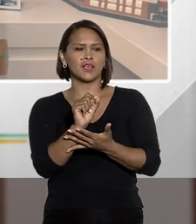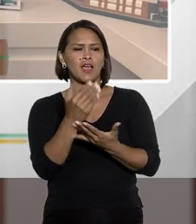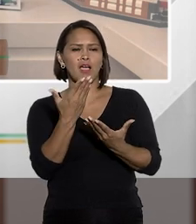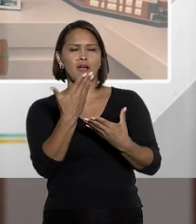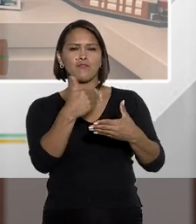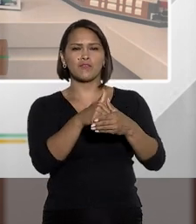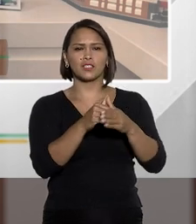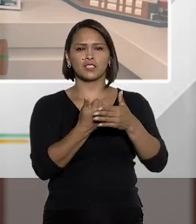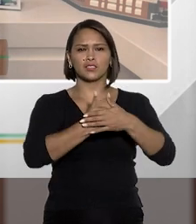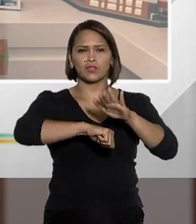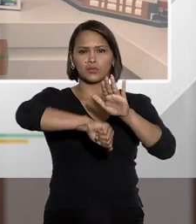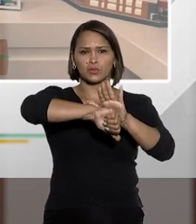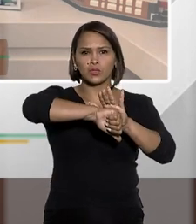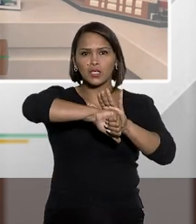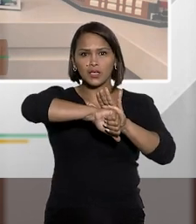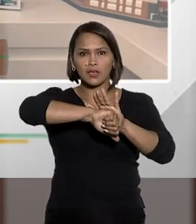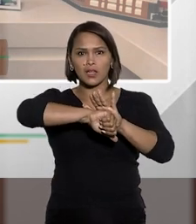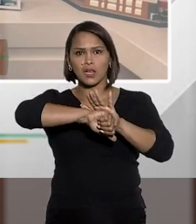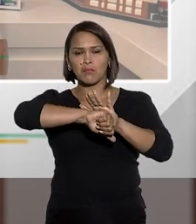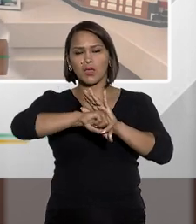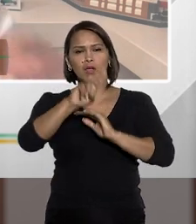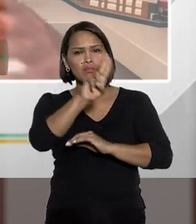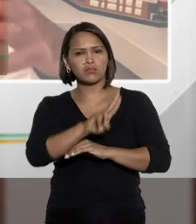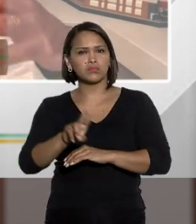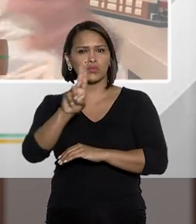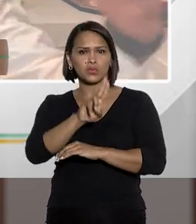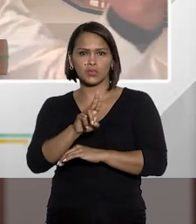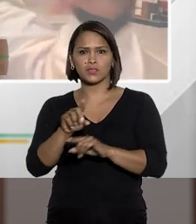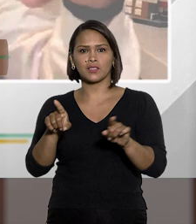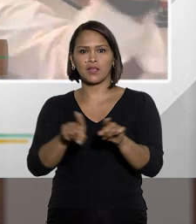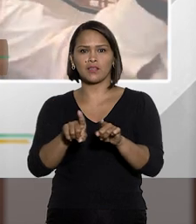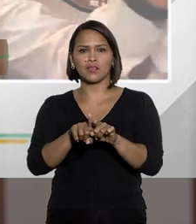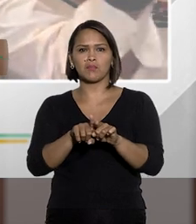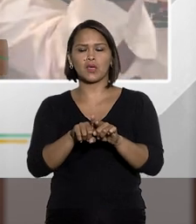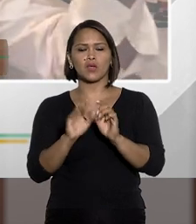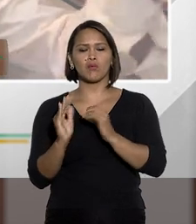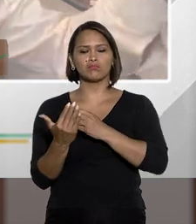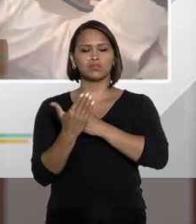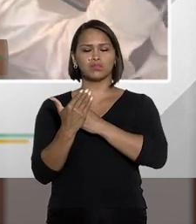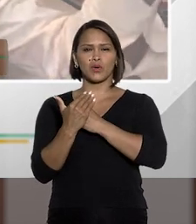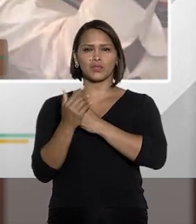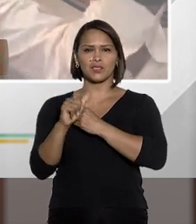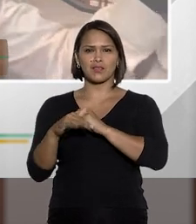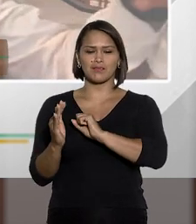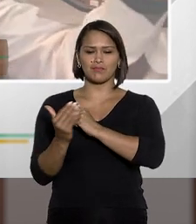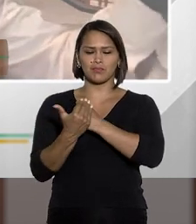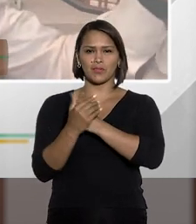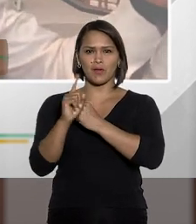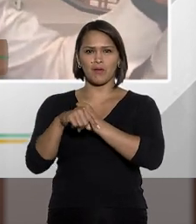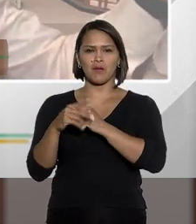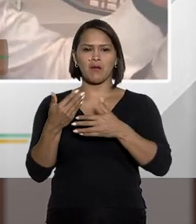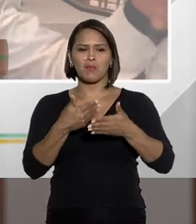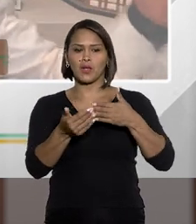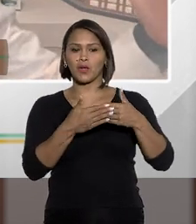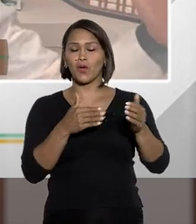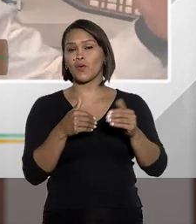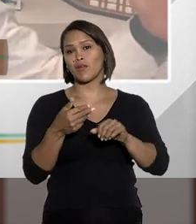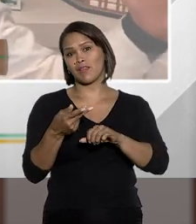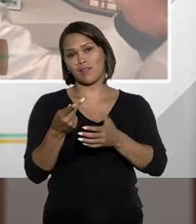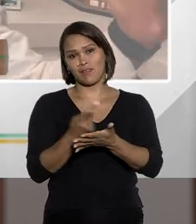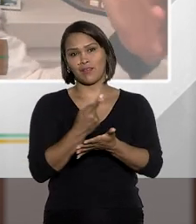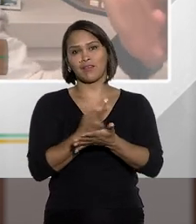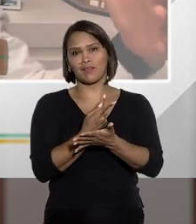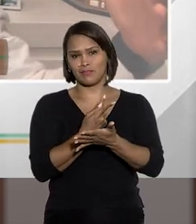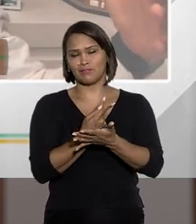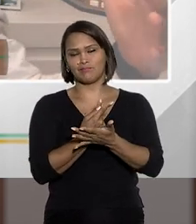que essa vedação do crime de hermenêutica seja usada como um escudo protetivo para qualquer